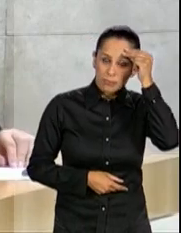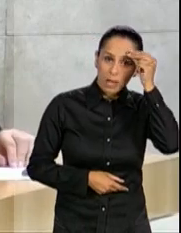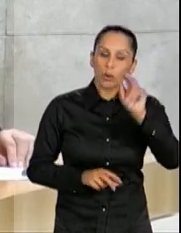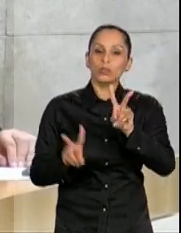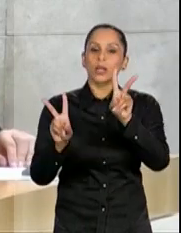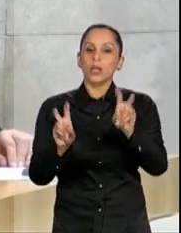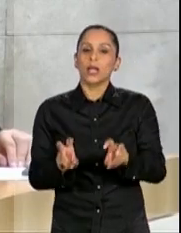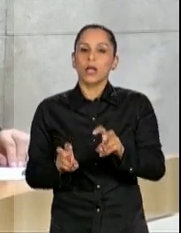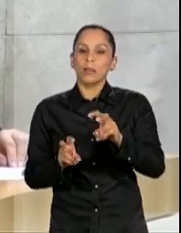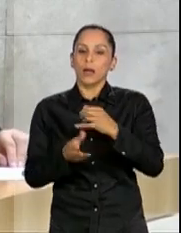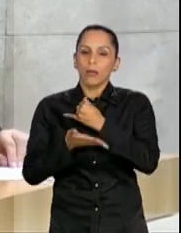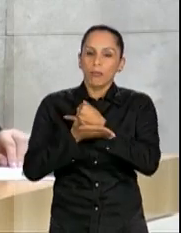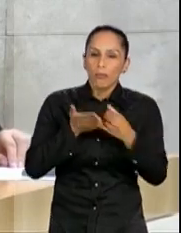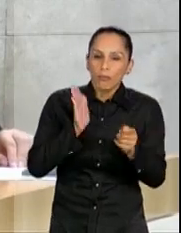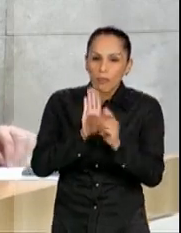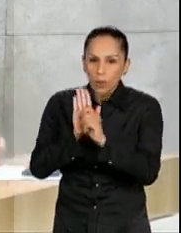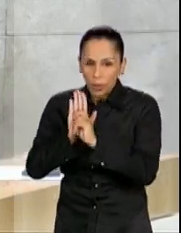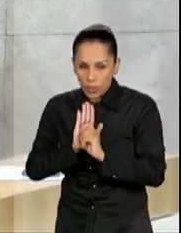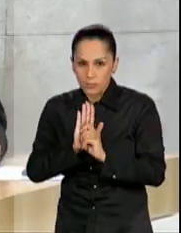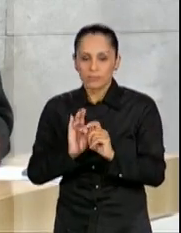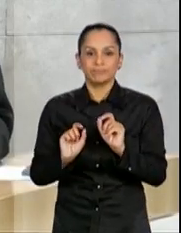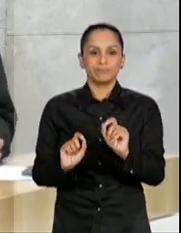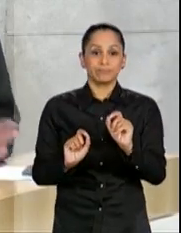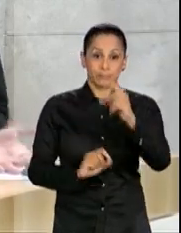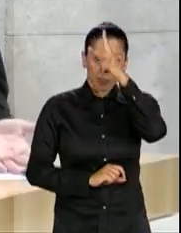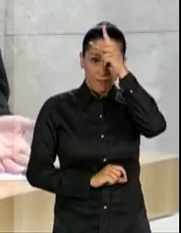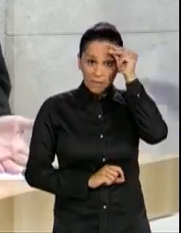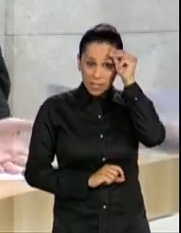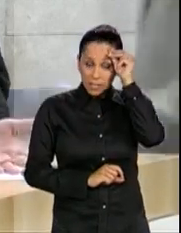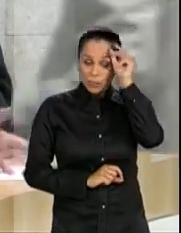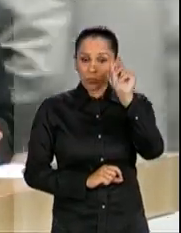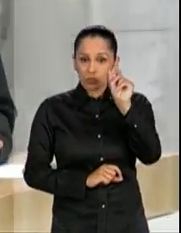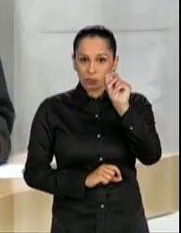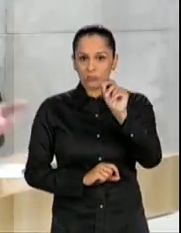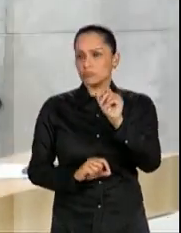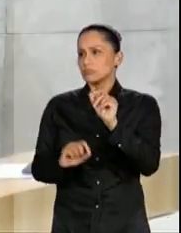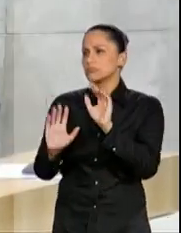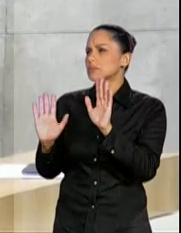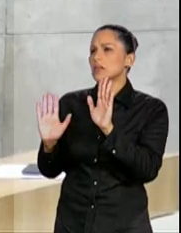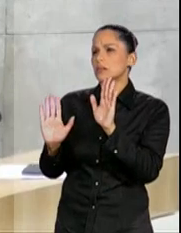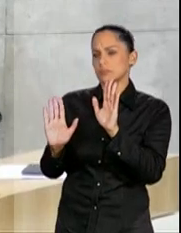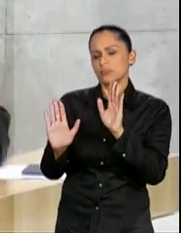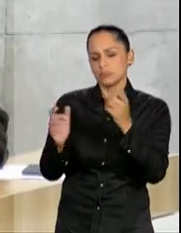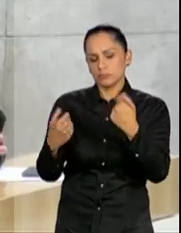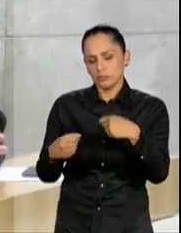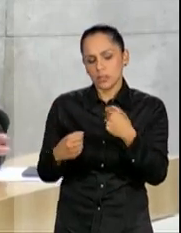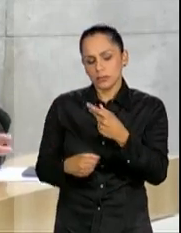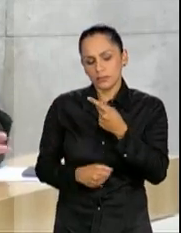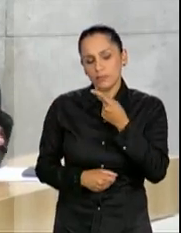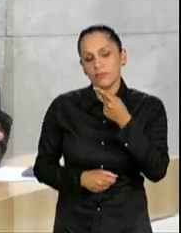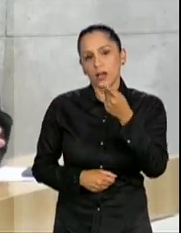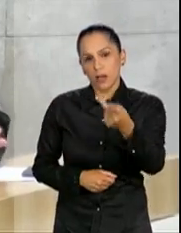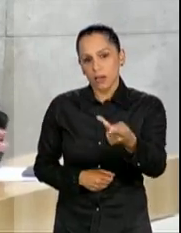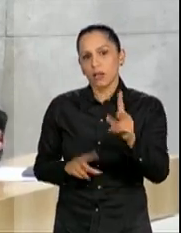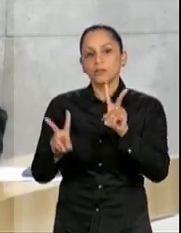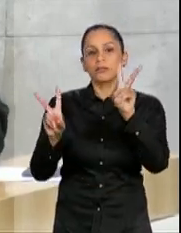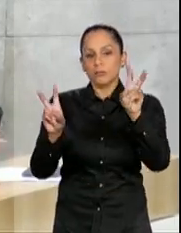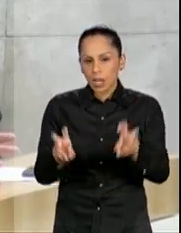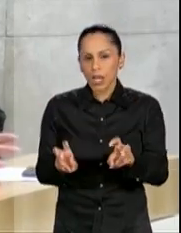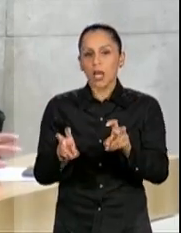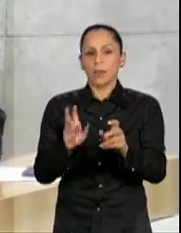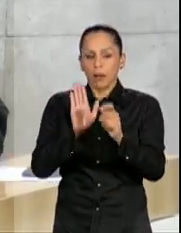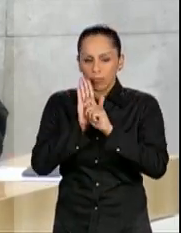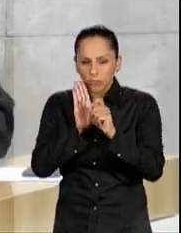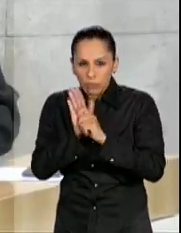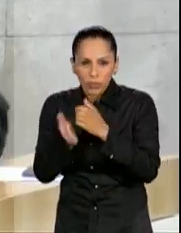inicialmente... Não, não vou deixar de falar do assunto drogas. A